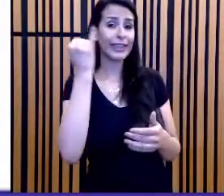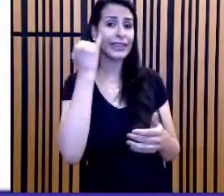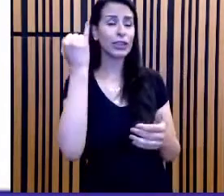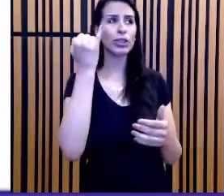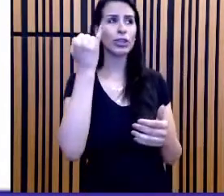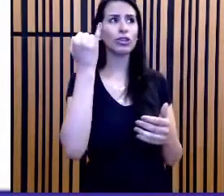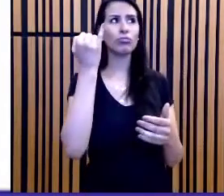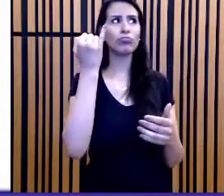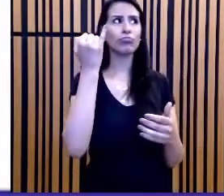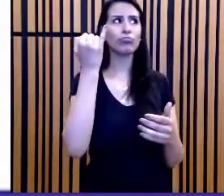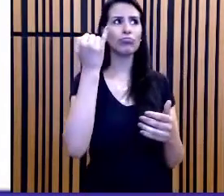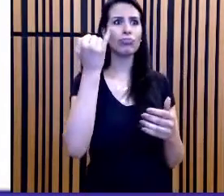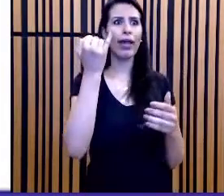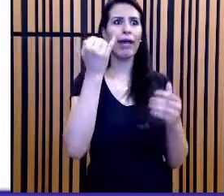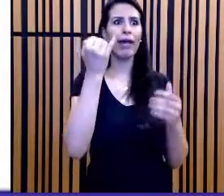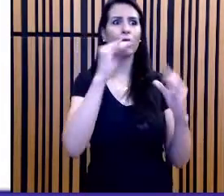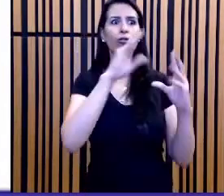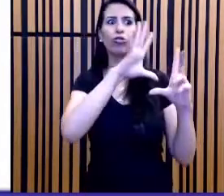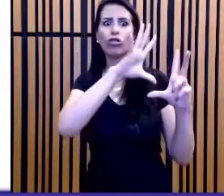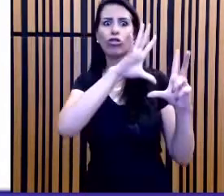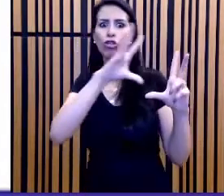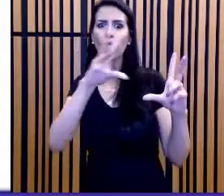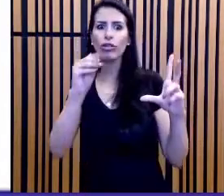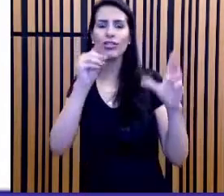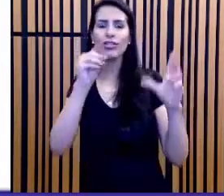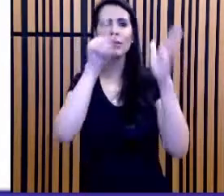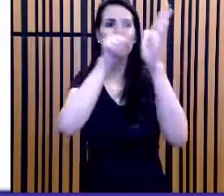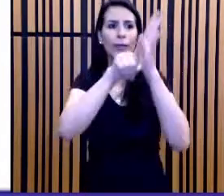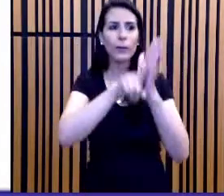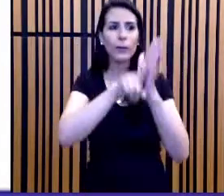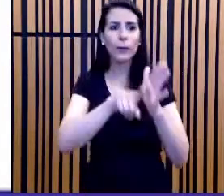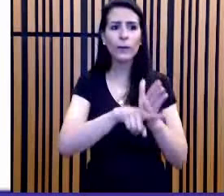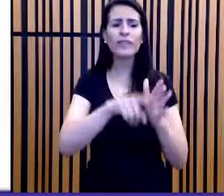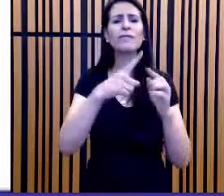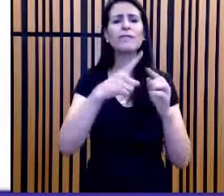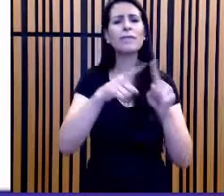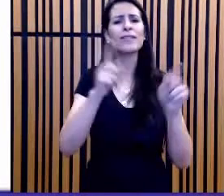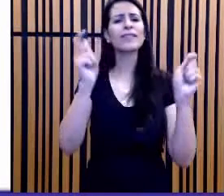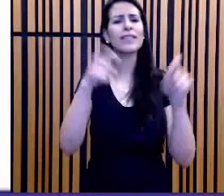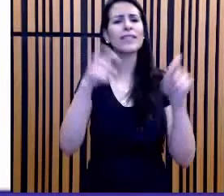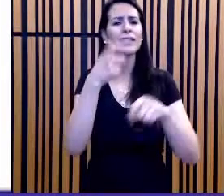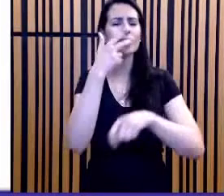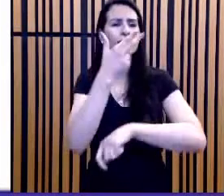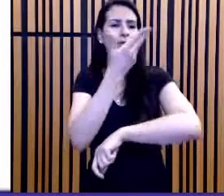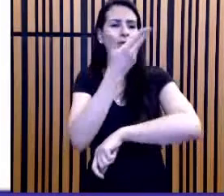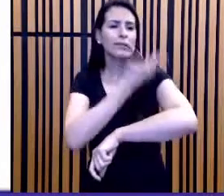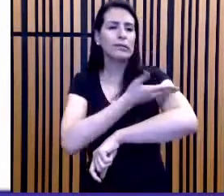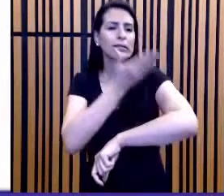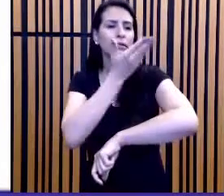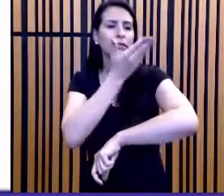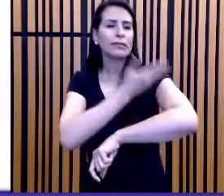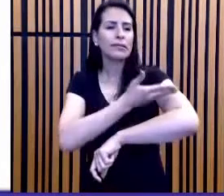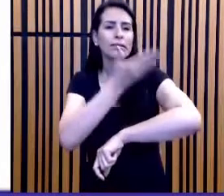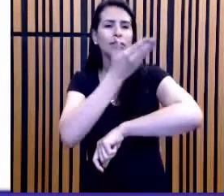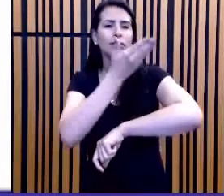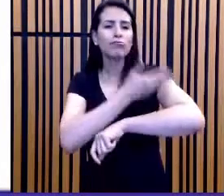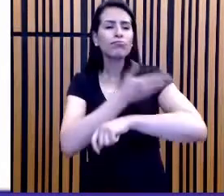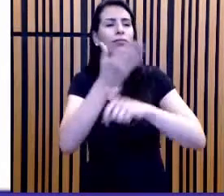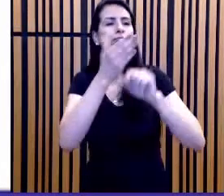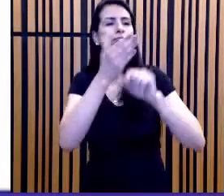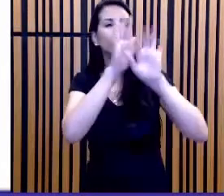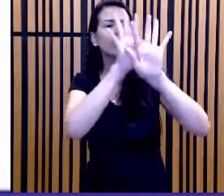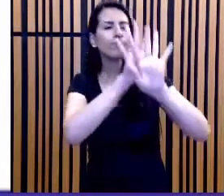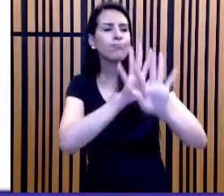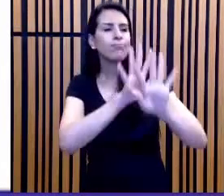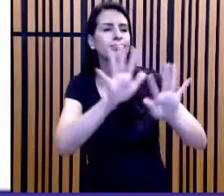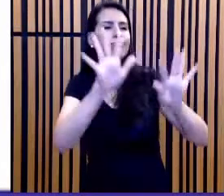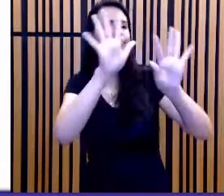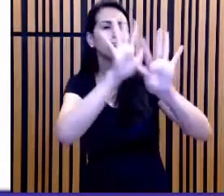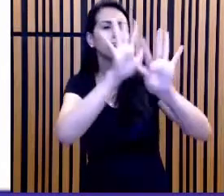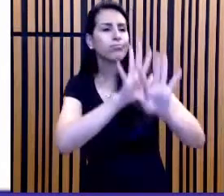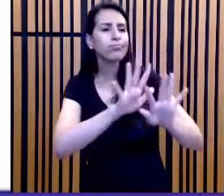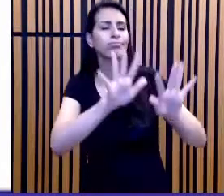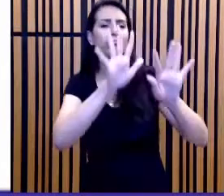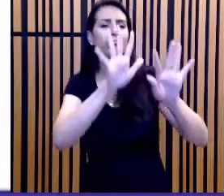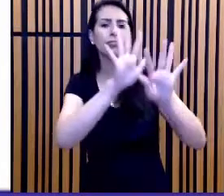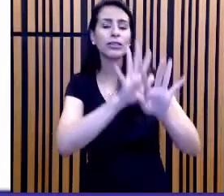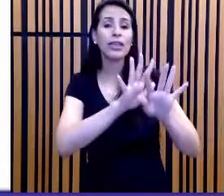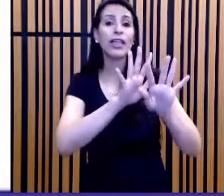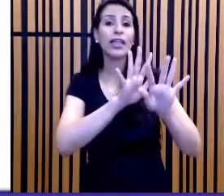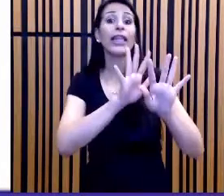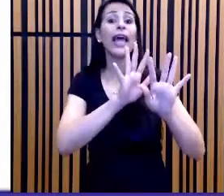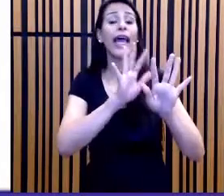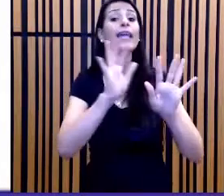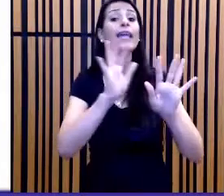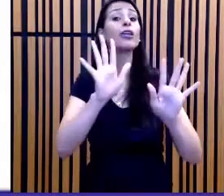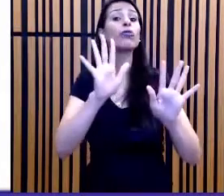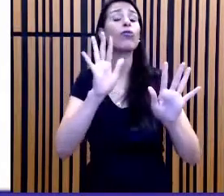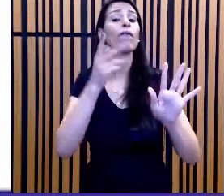universalmente para todas as questões. Mas você pode desenvolver esse senso, esse faro, para, de novo, a partir de